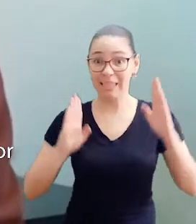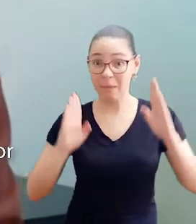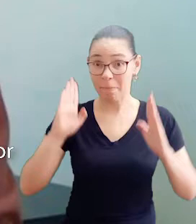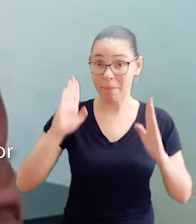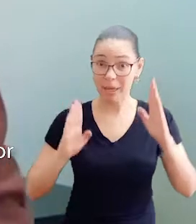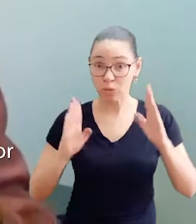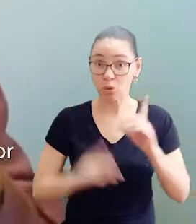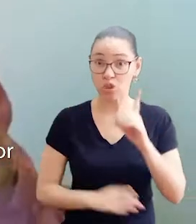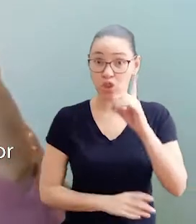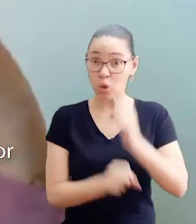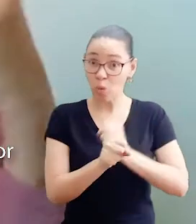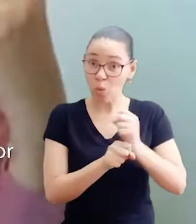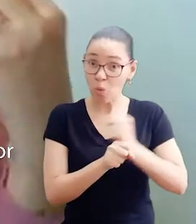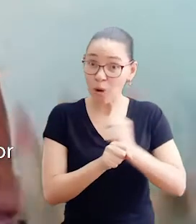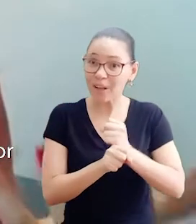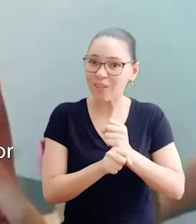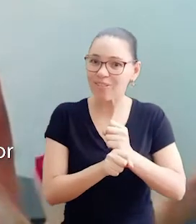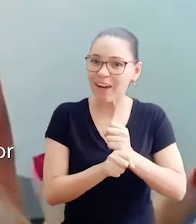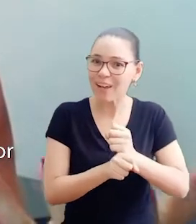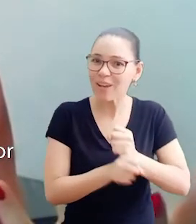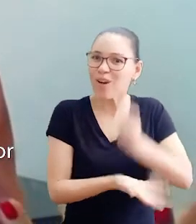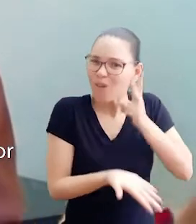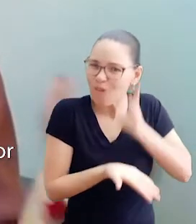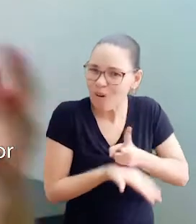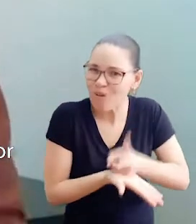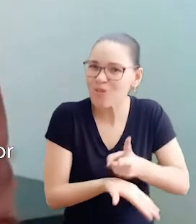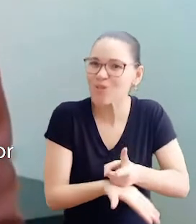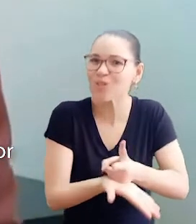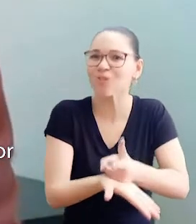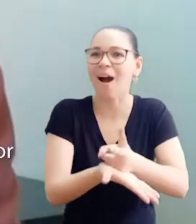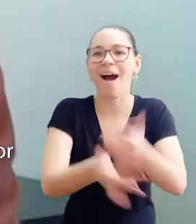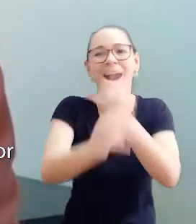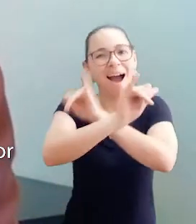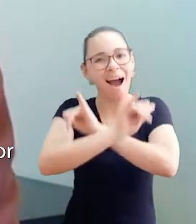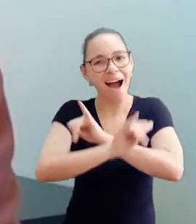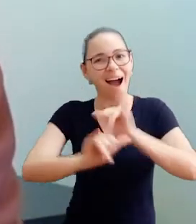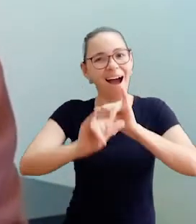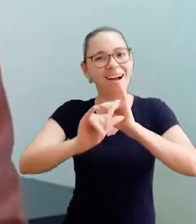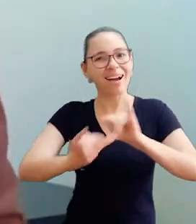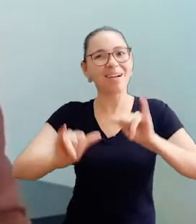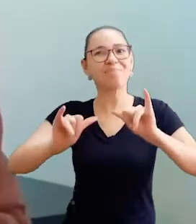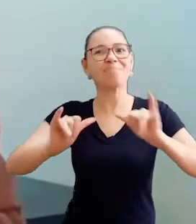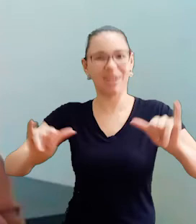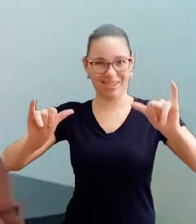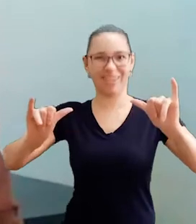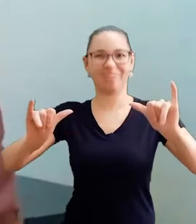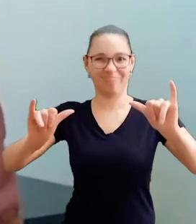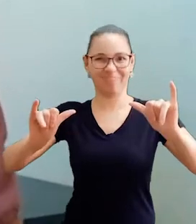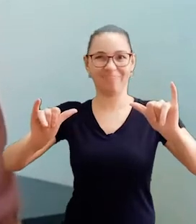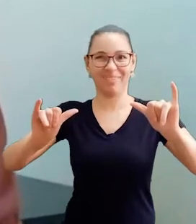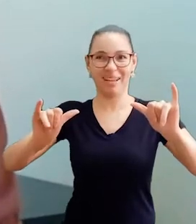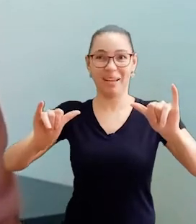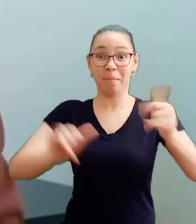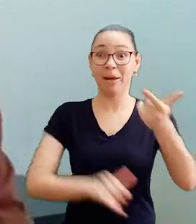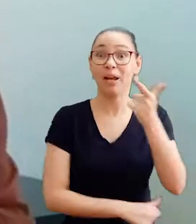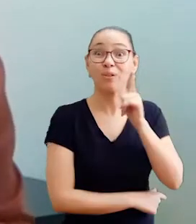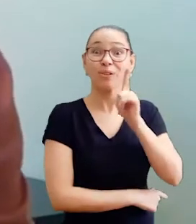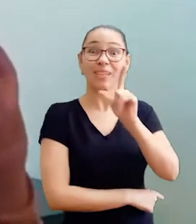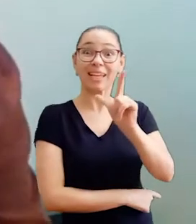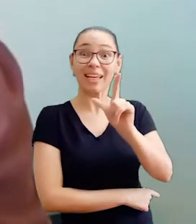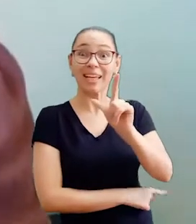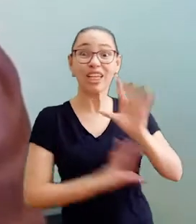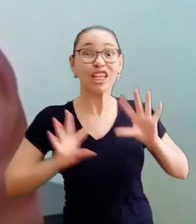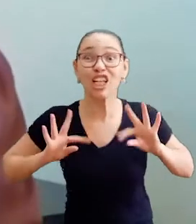completo um desafio tão gigante quanto complexo. A campanha da OMS tem